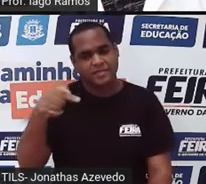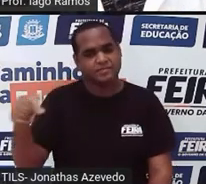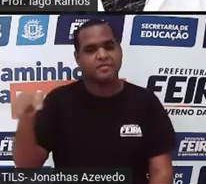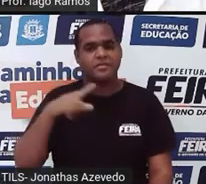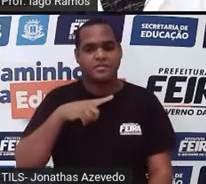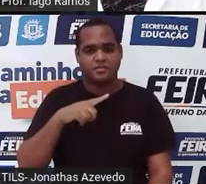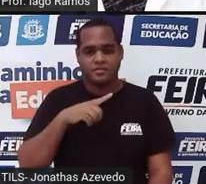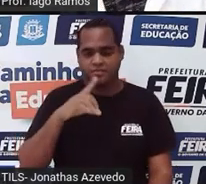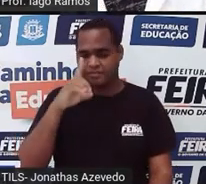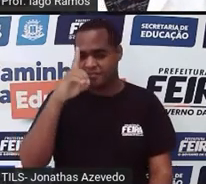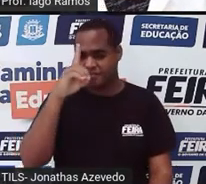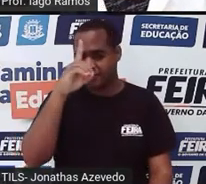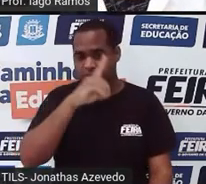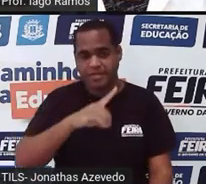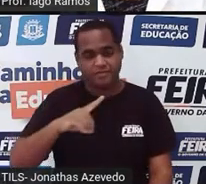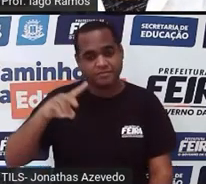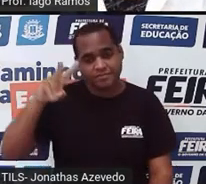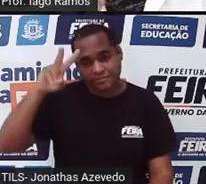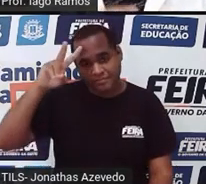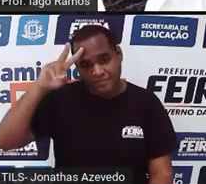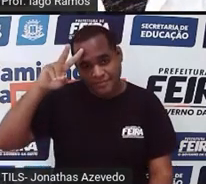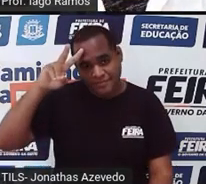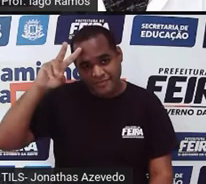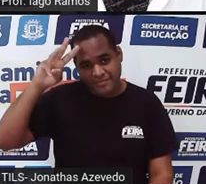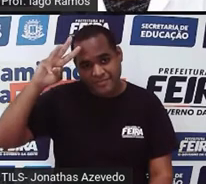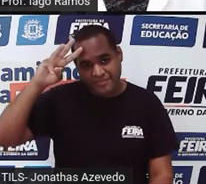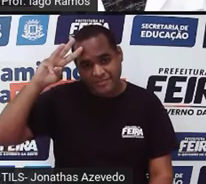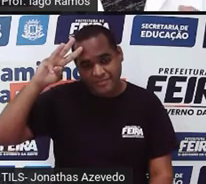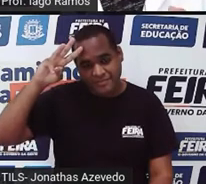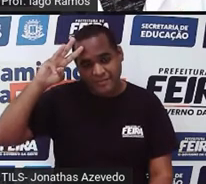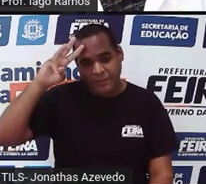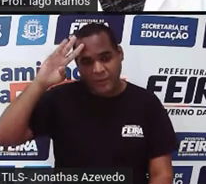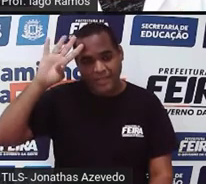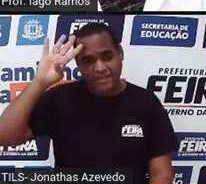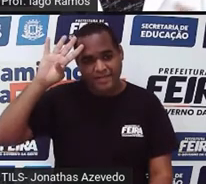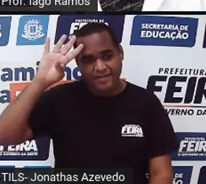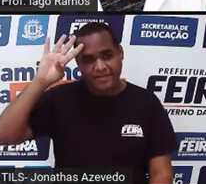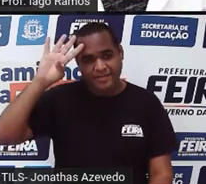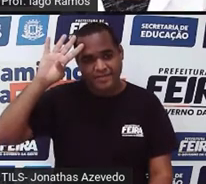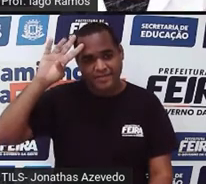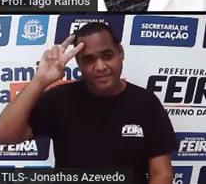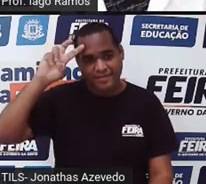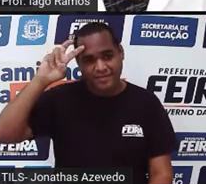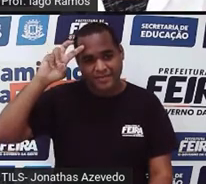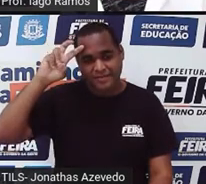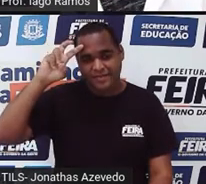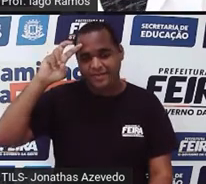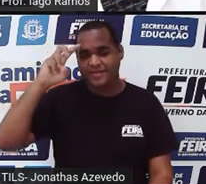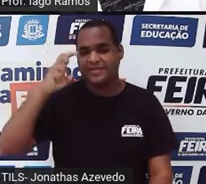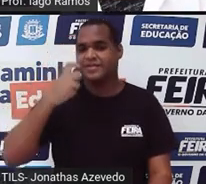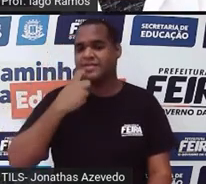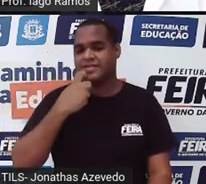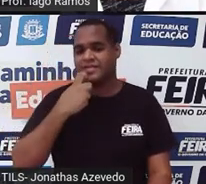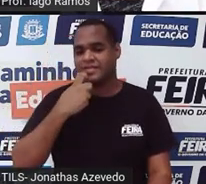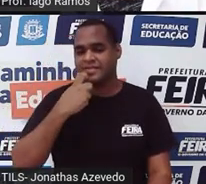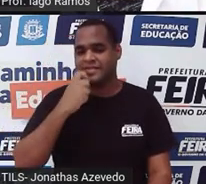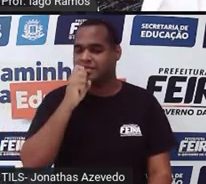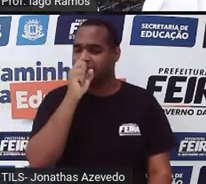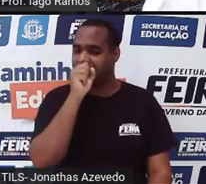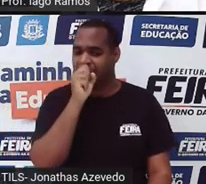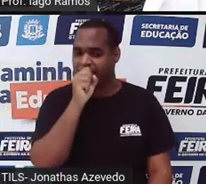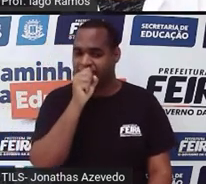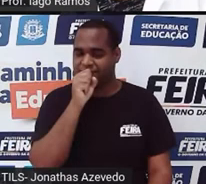domingo, segunda, terça, quarta, quinta, sexta